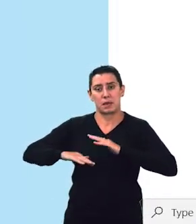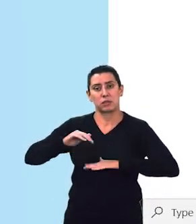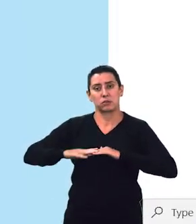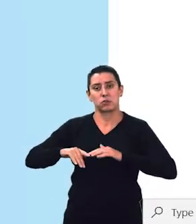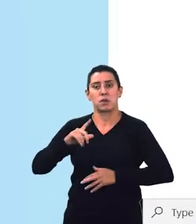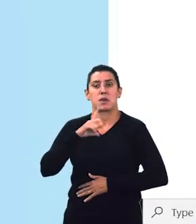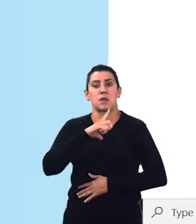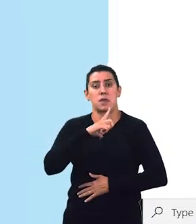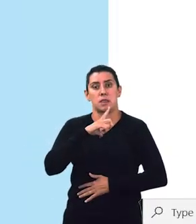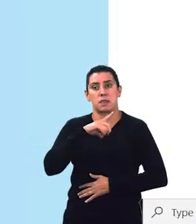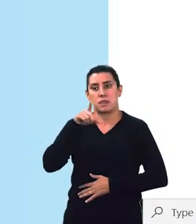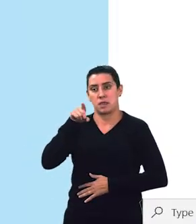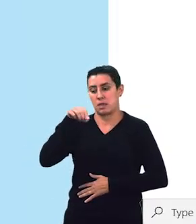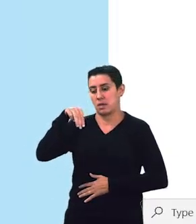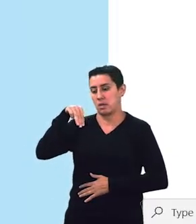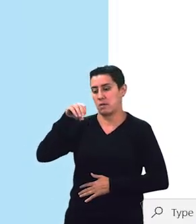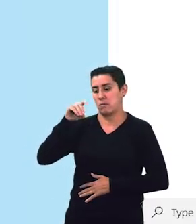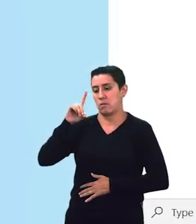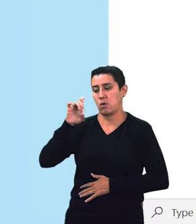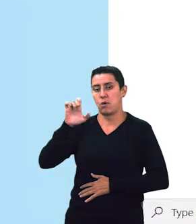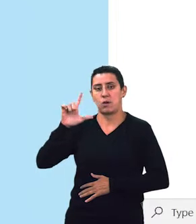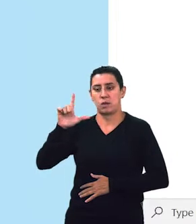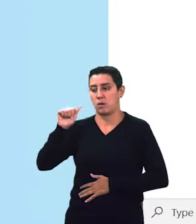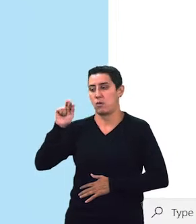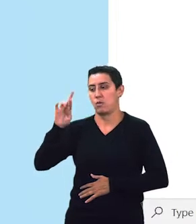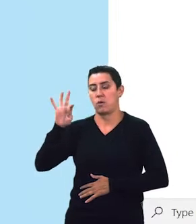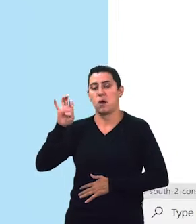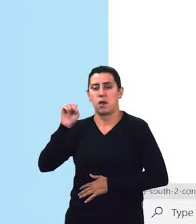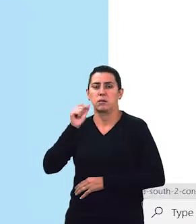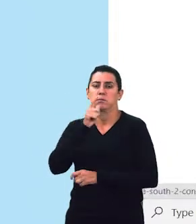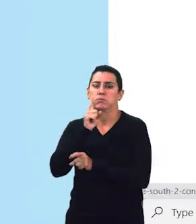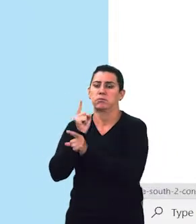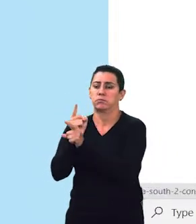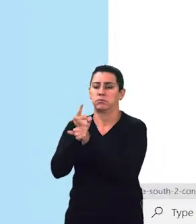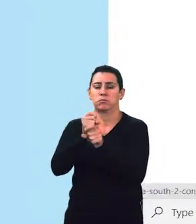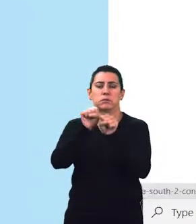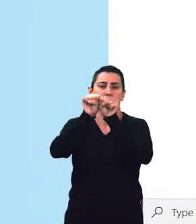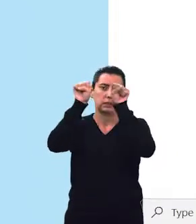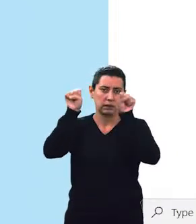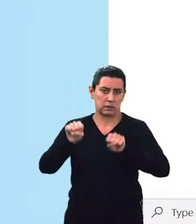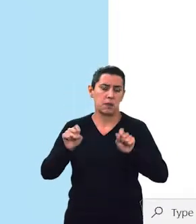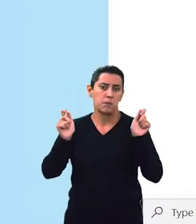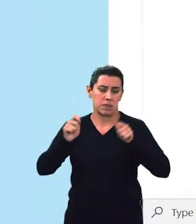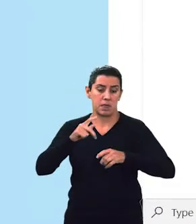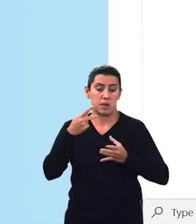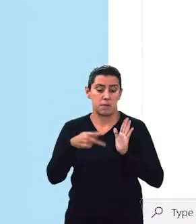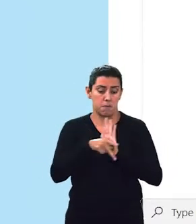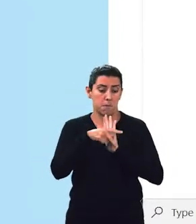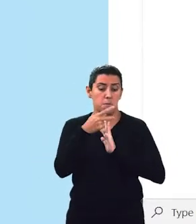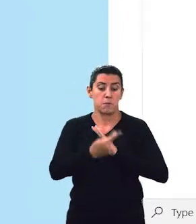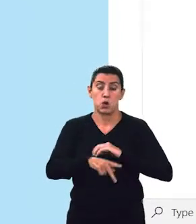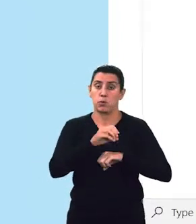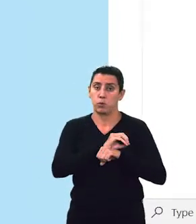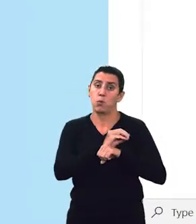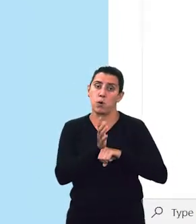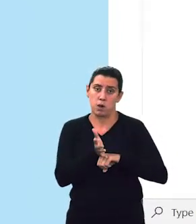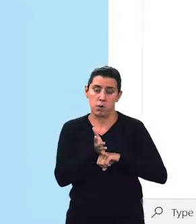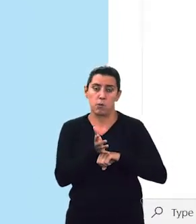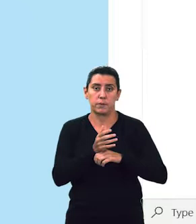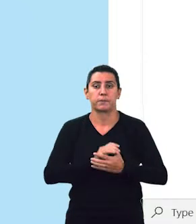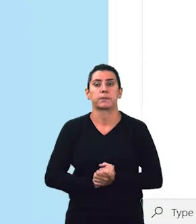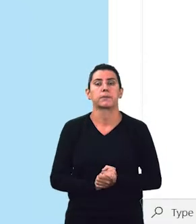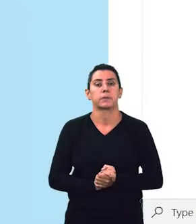aqui o Model Arts, que pode ser encontrado na consola de serviços da Huawei. Tela inicial